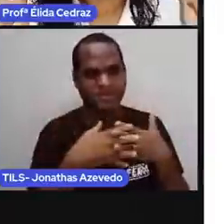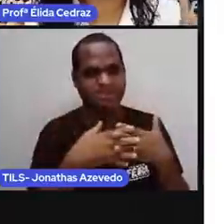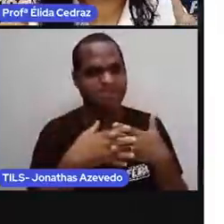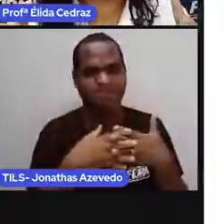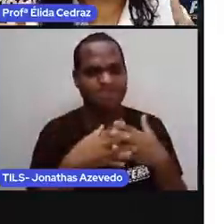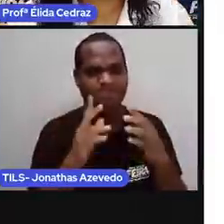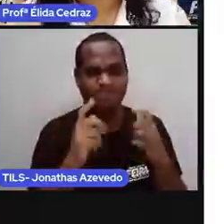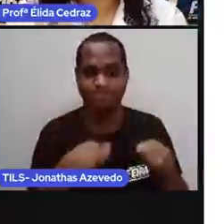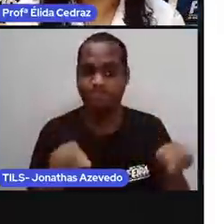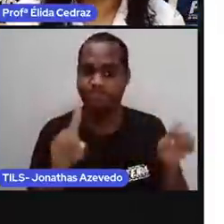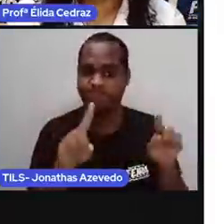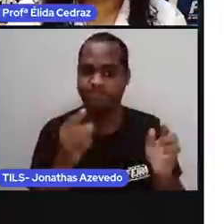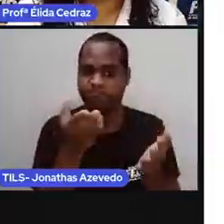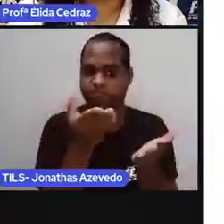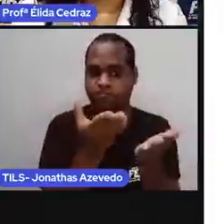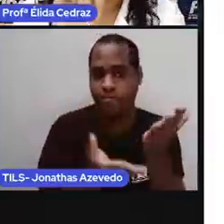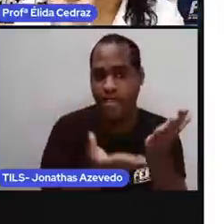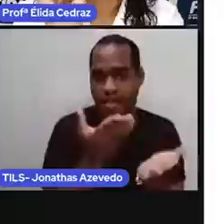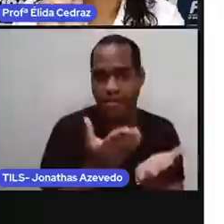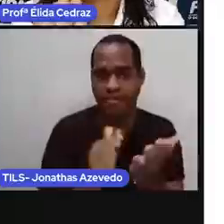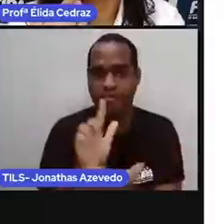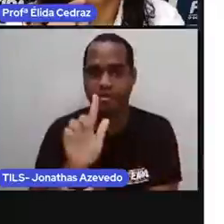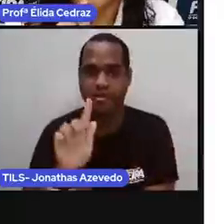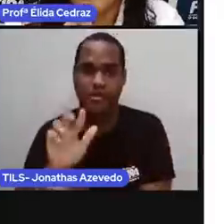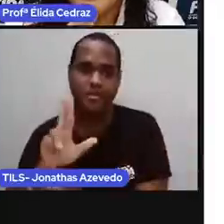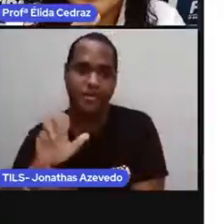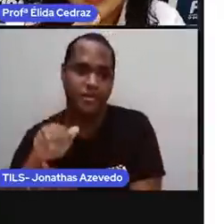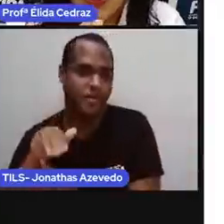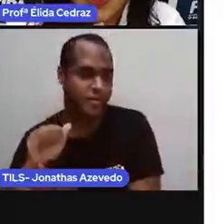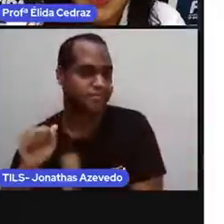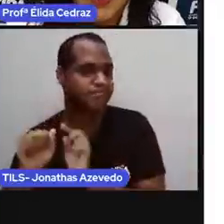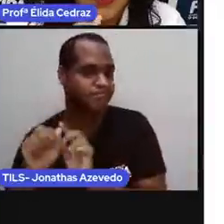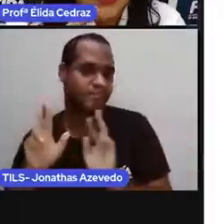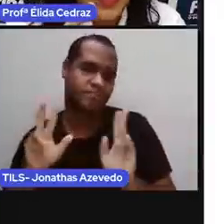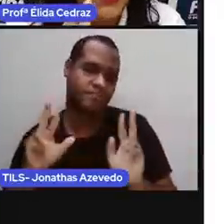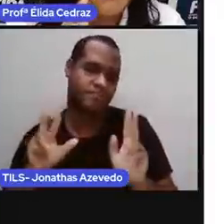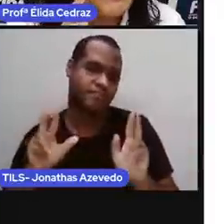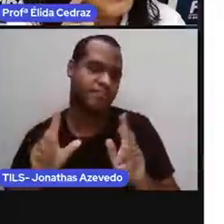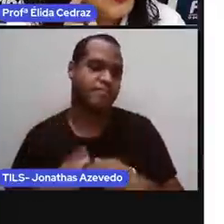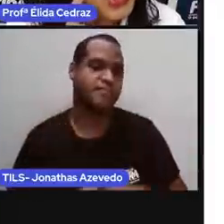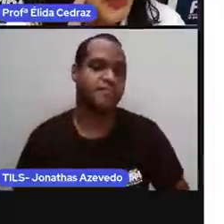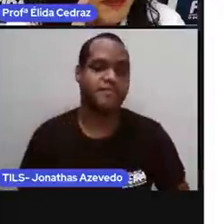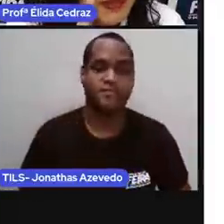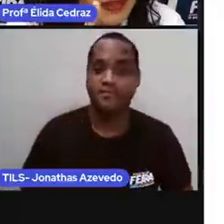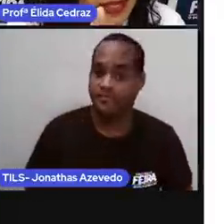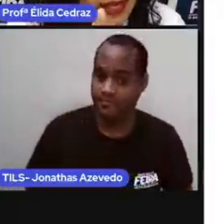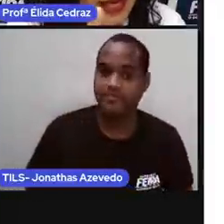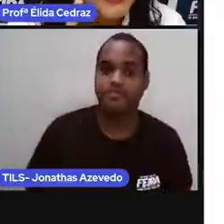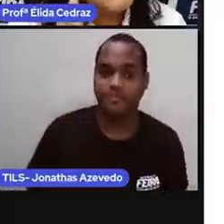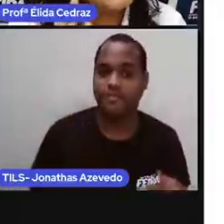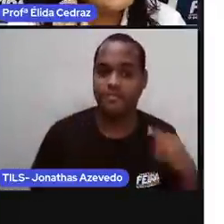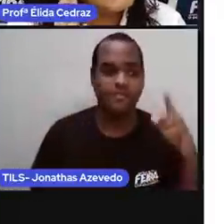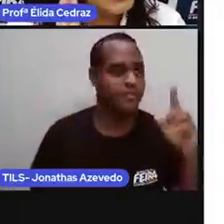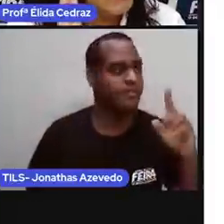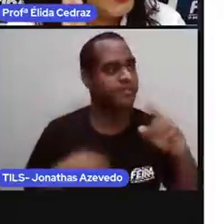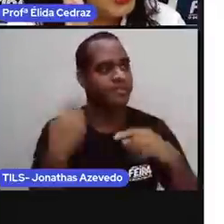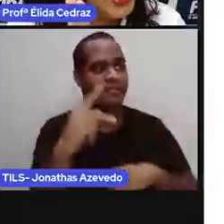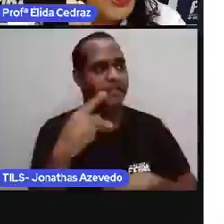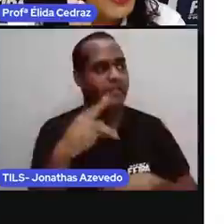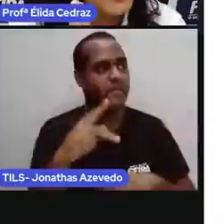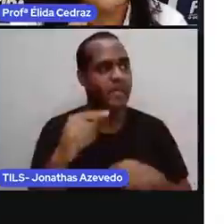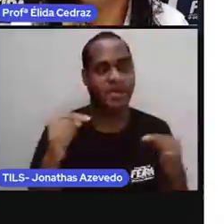quilo com grama. Olha só. Tem o peso do chimpanzé e da